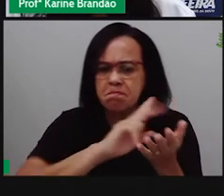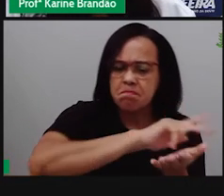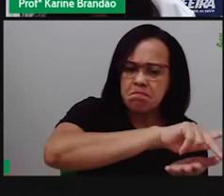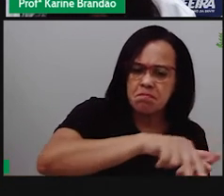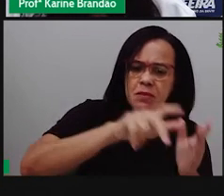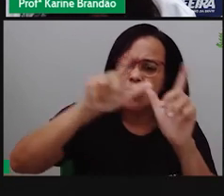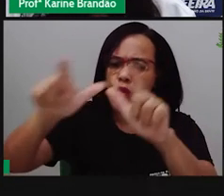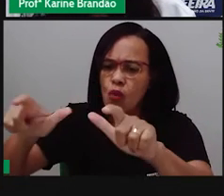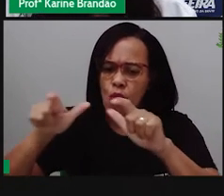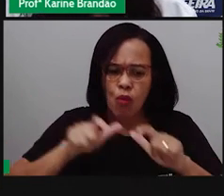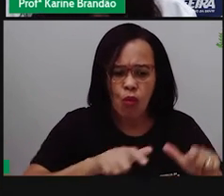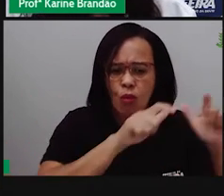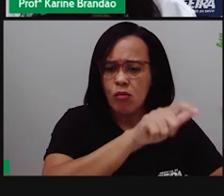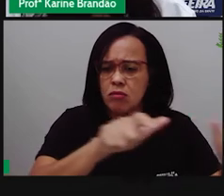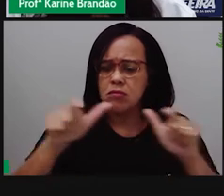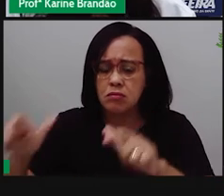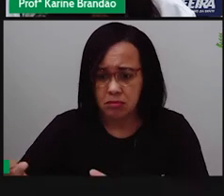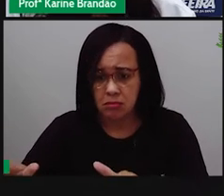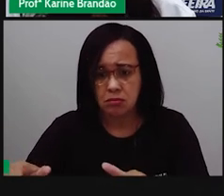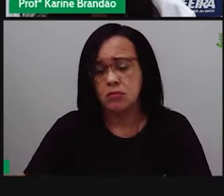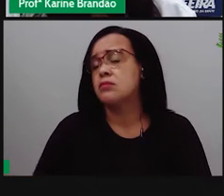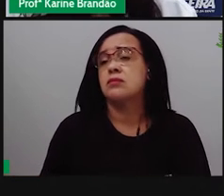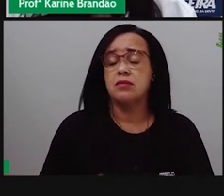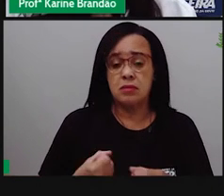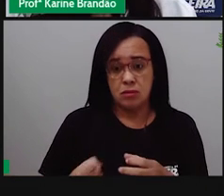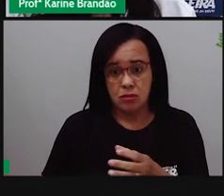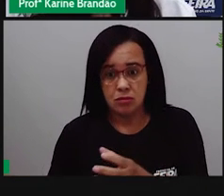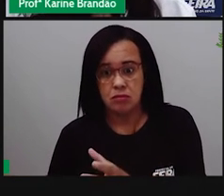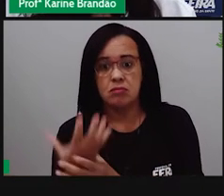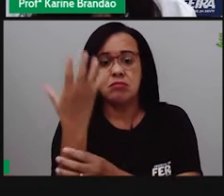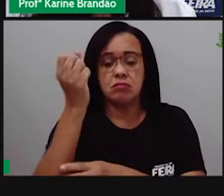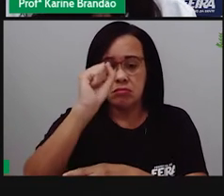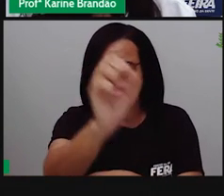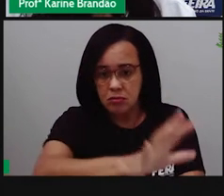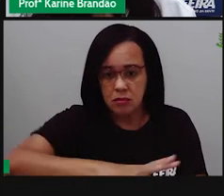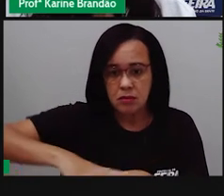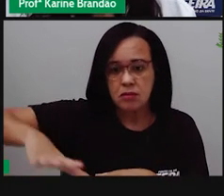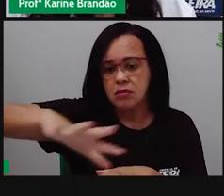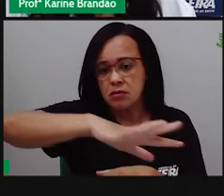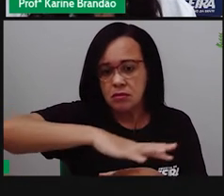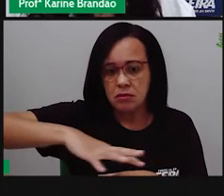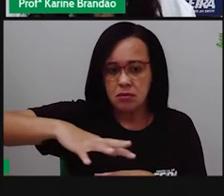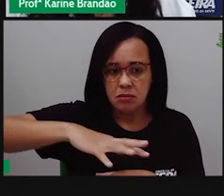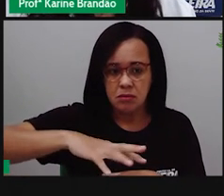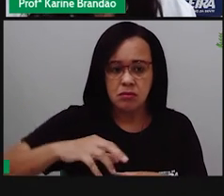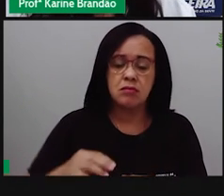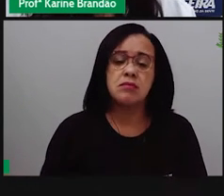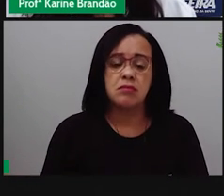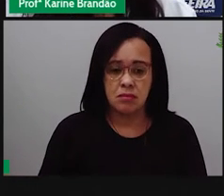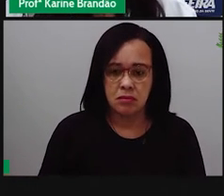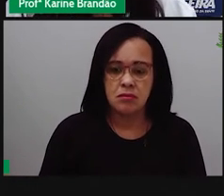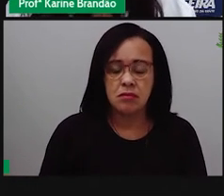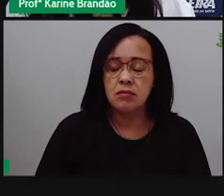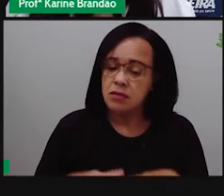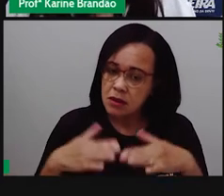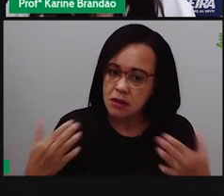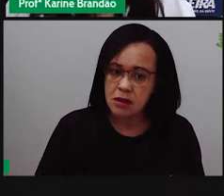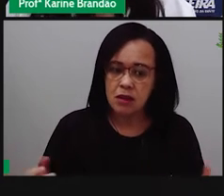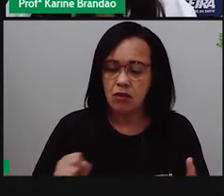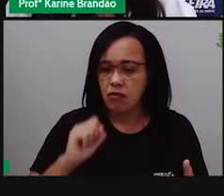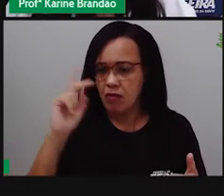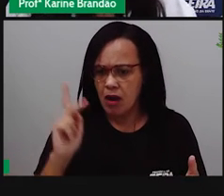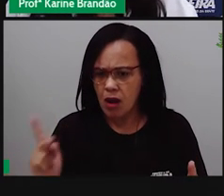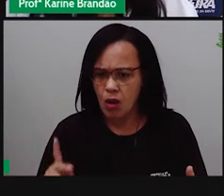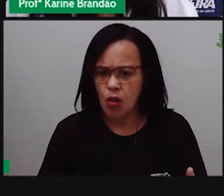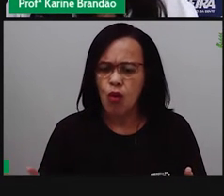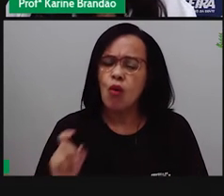ambiente, né, de ecossistemas, e também uma diversidade intrínseco, um valor intrínseco. O que é um valor